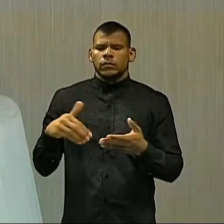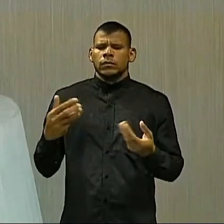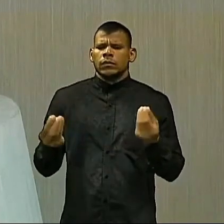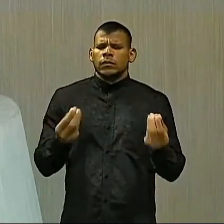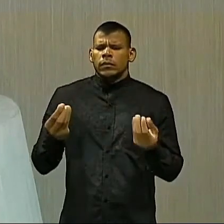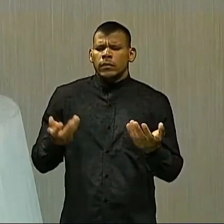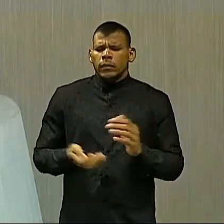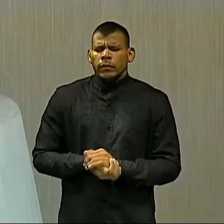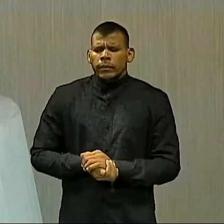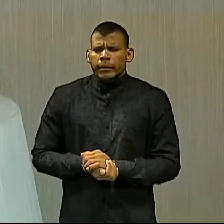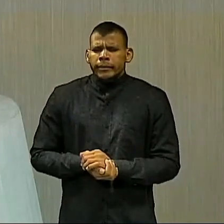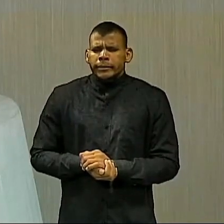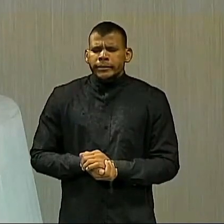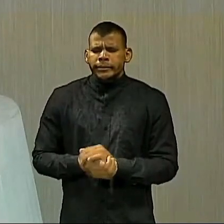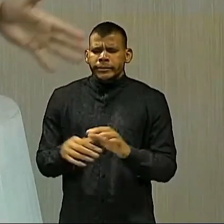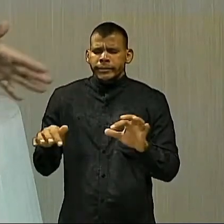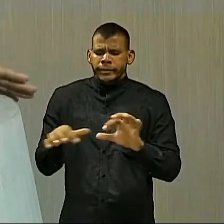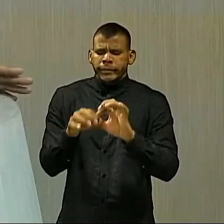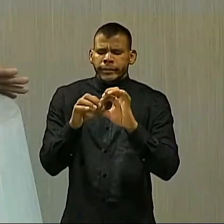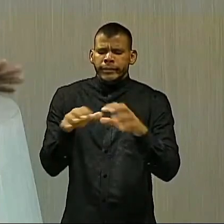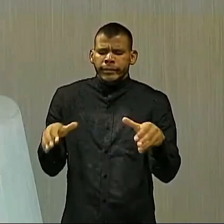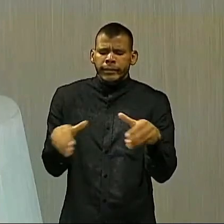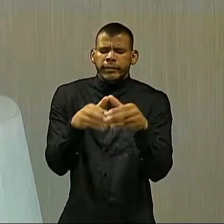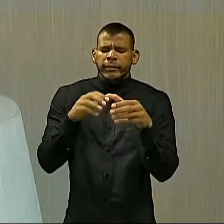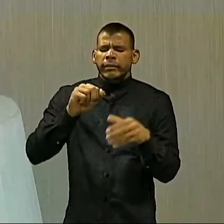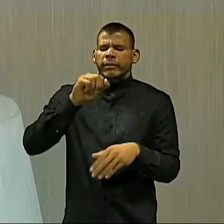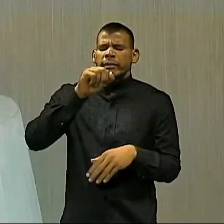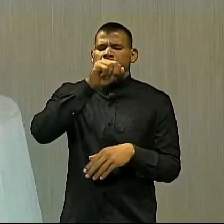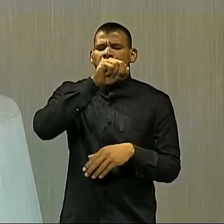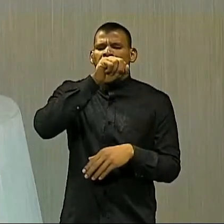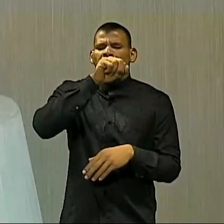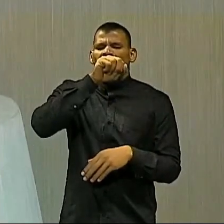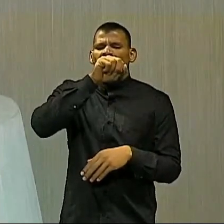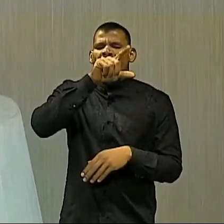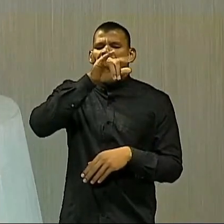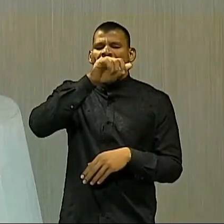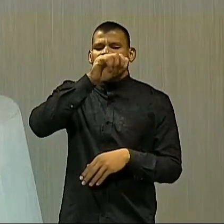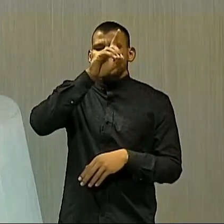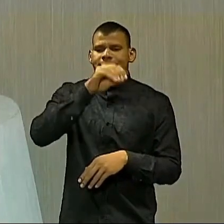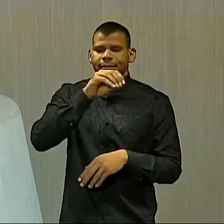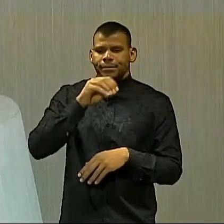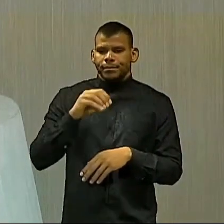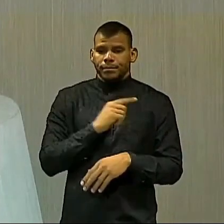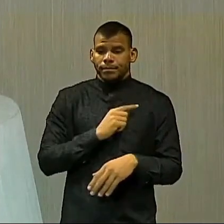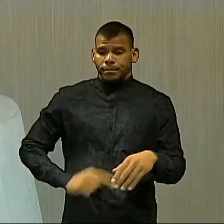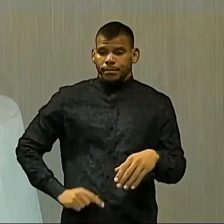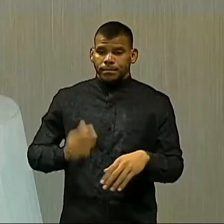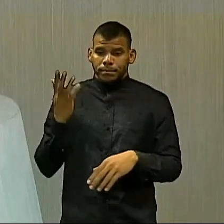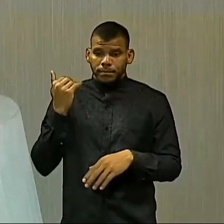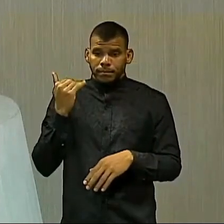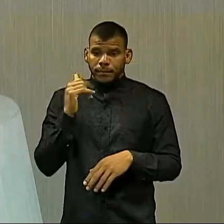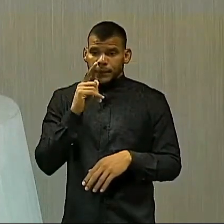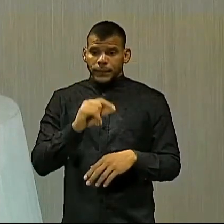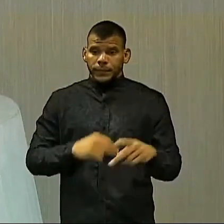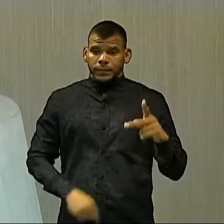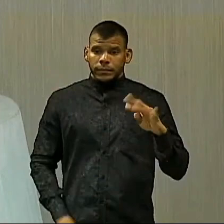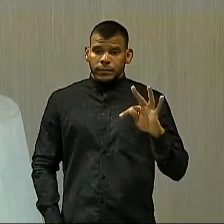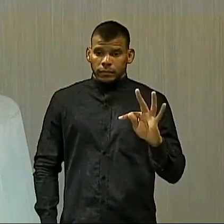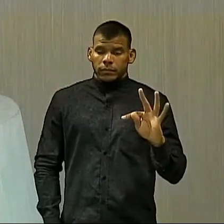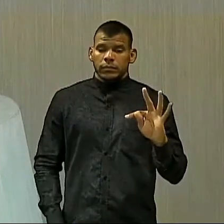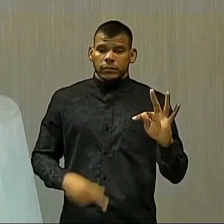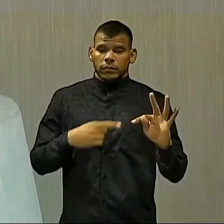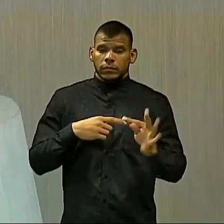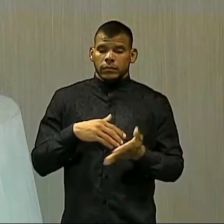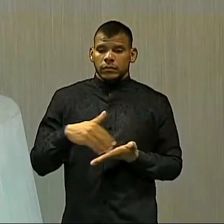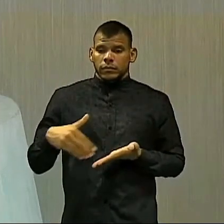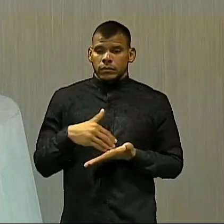para acomodar aliados. Porque até o governo passado, que inclusive era do PT, havia uma supersecretaria,